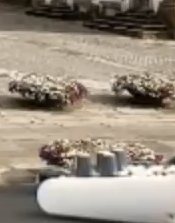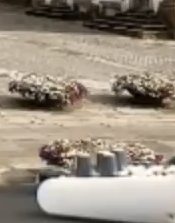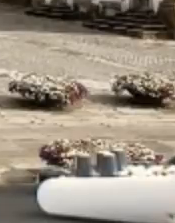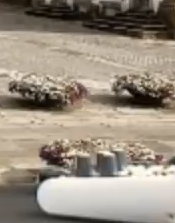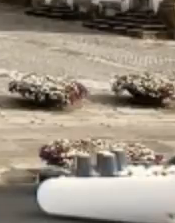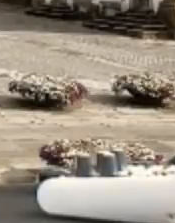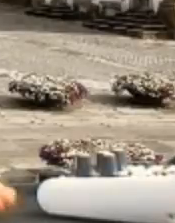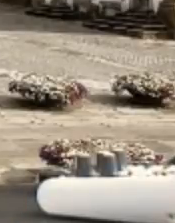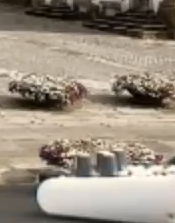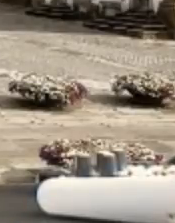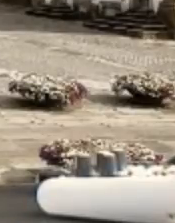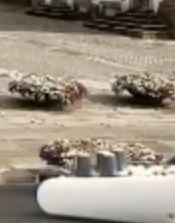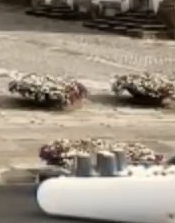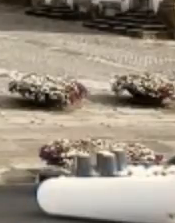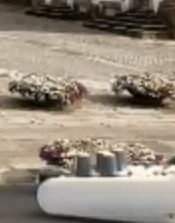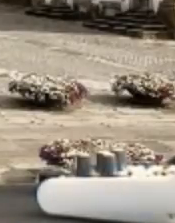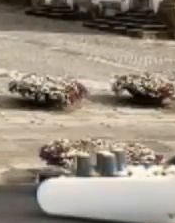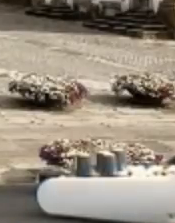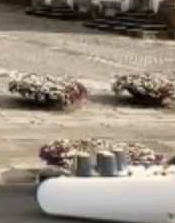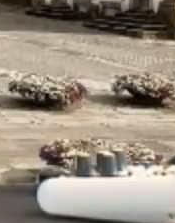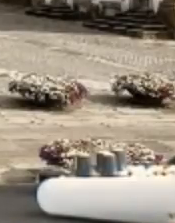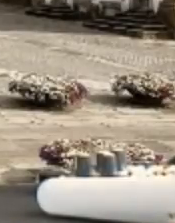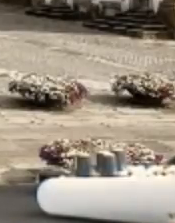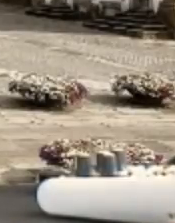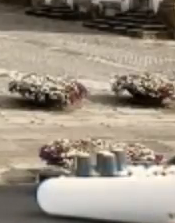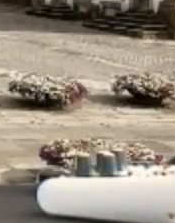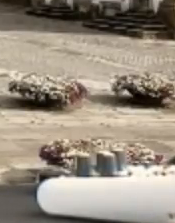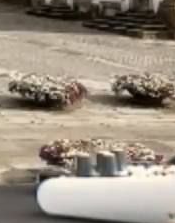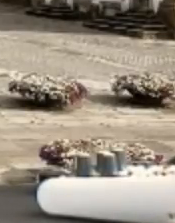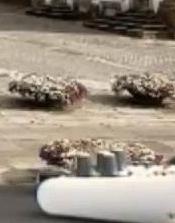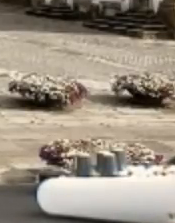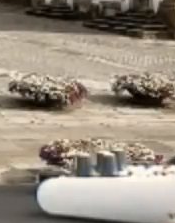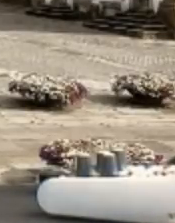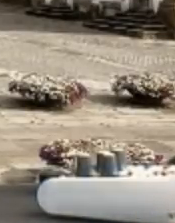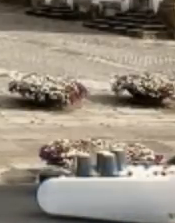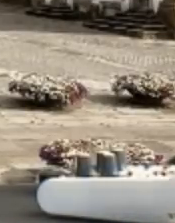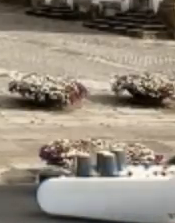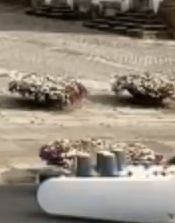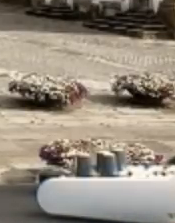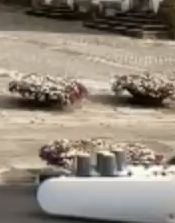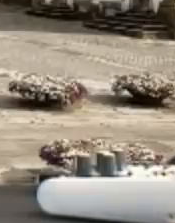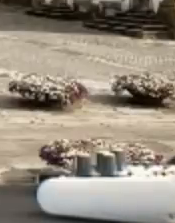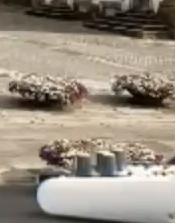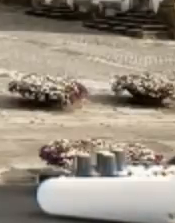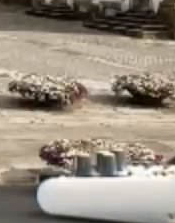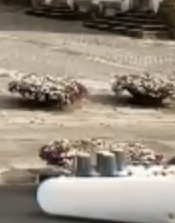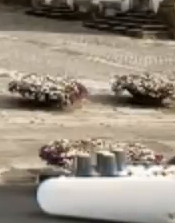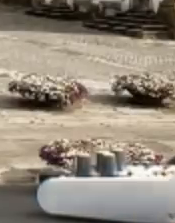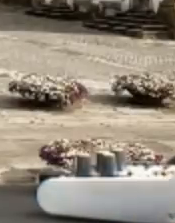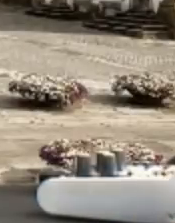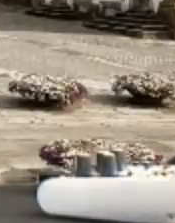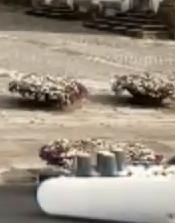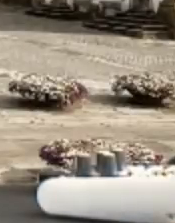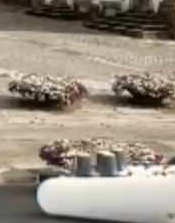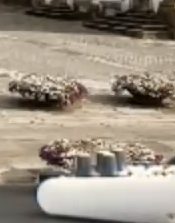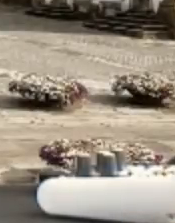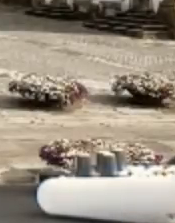como direi, aquela forma muito sentida, quase